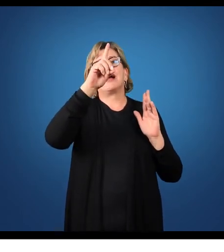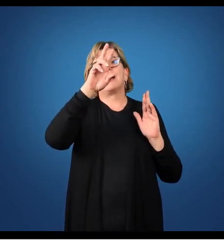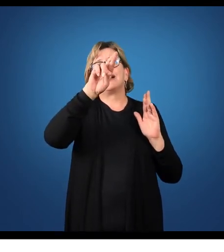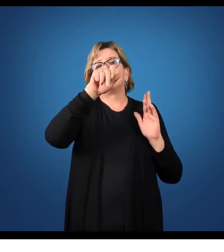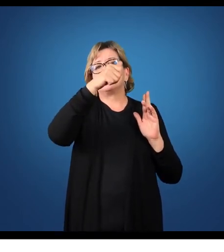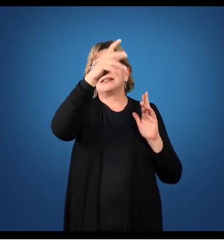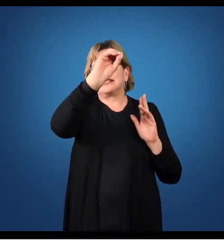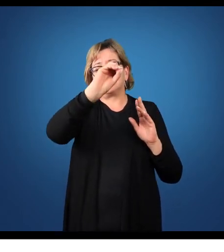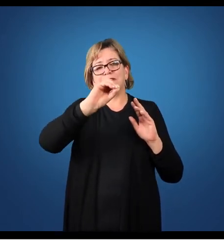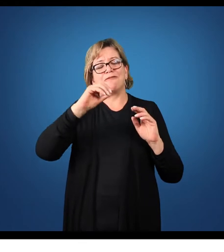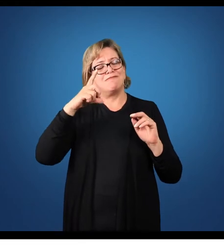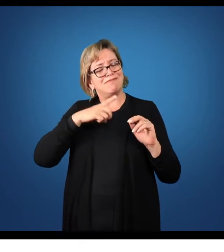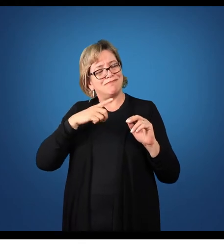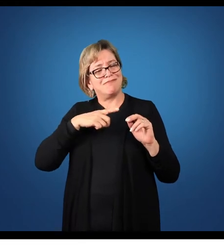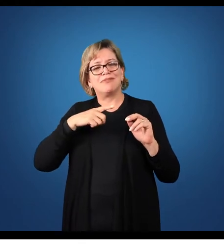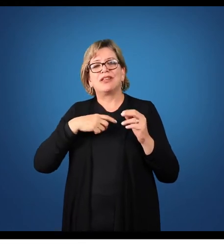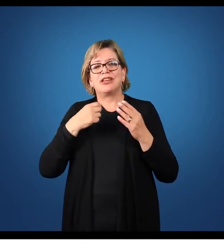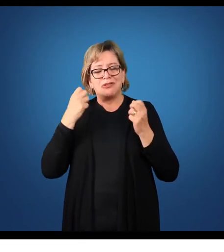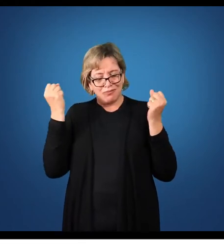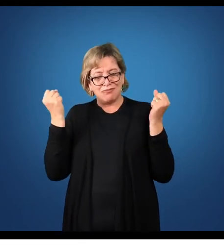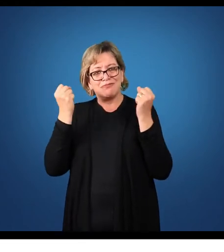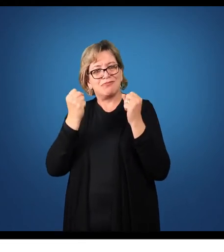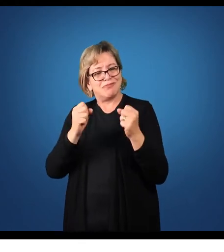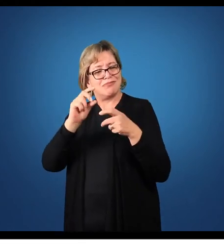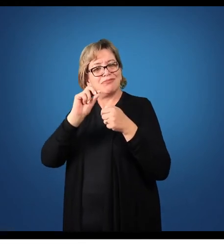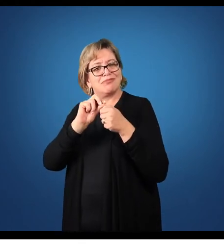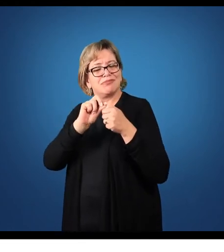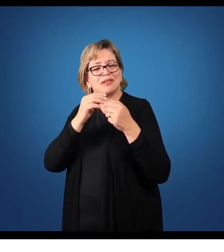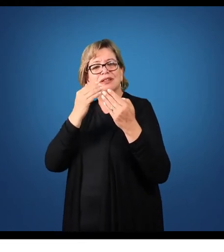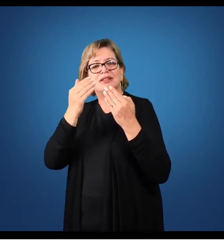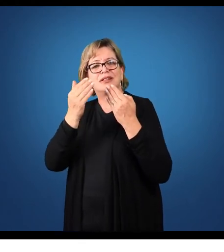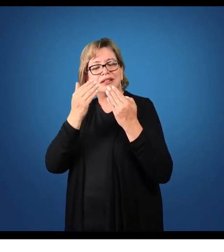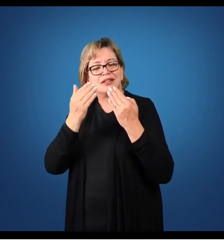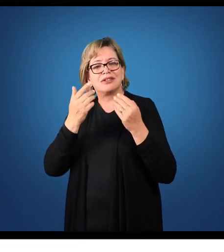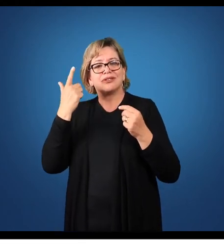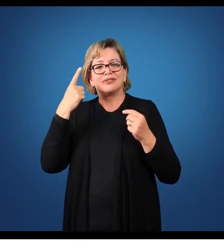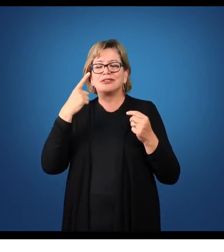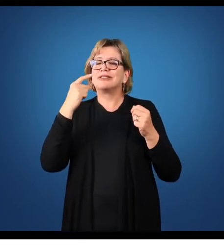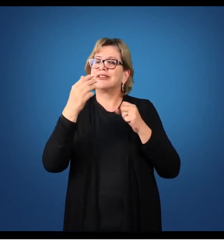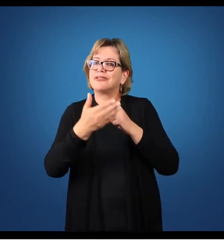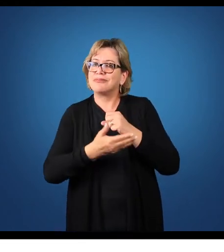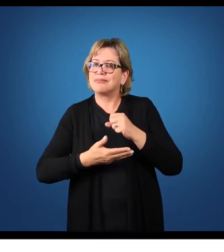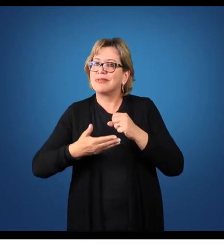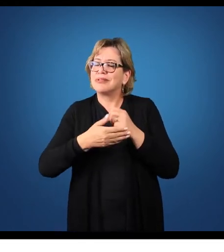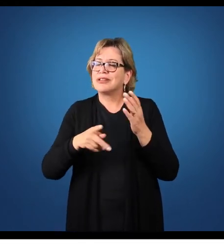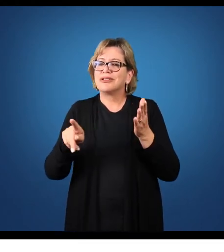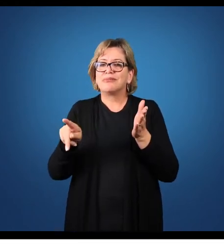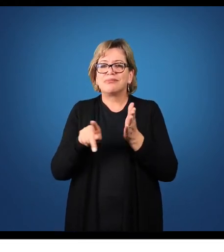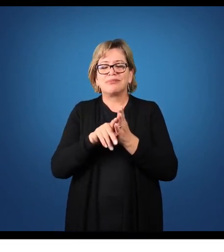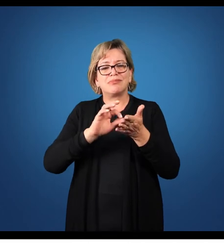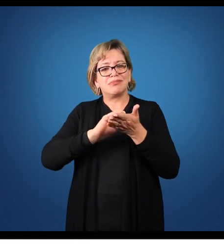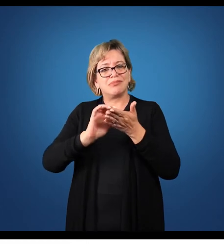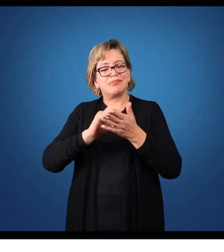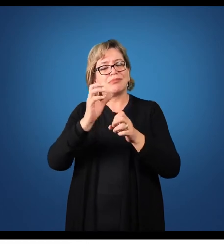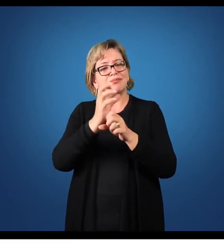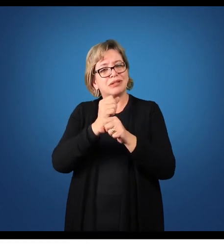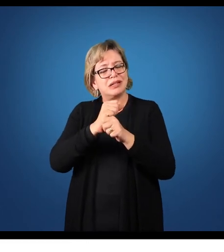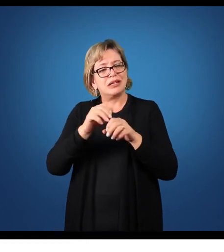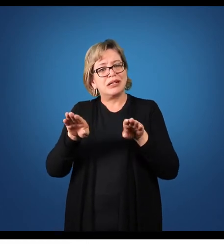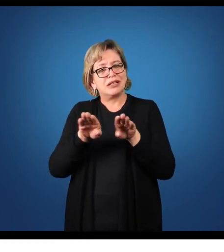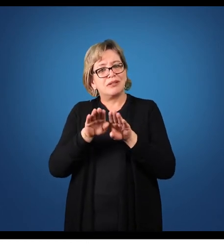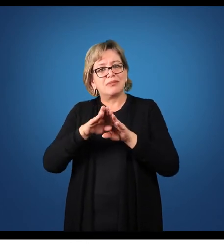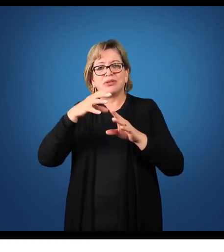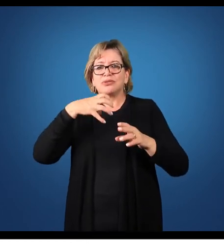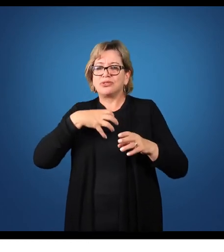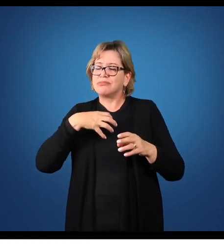dentro dos demonstrativos contábeis, considerando todos os pressupostos básicos da contabilidade e a forma com que